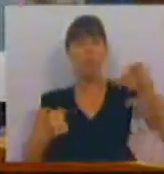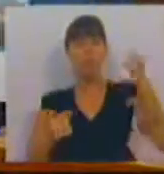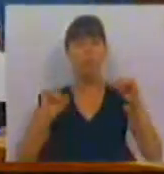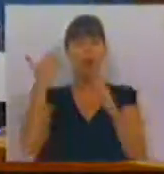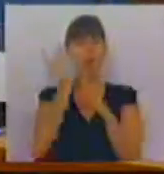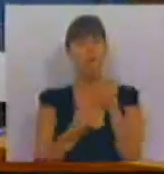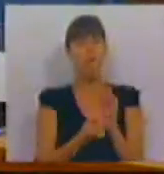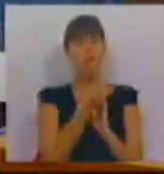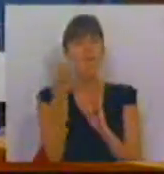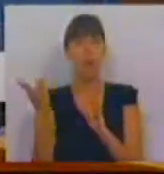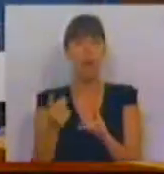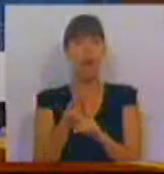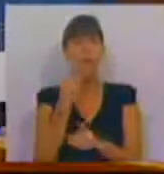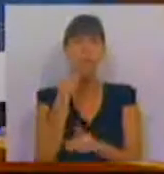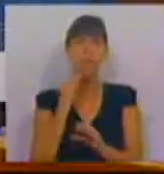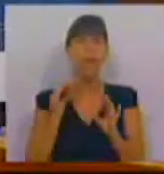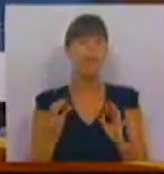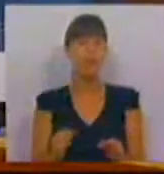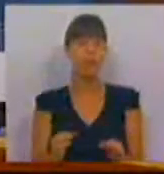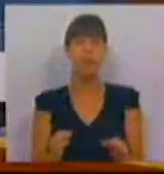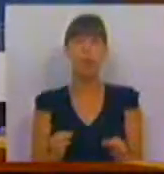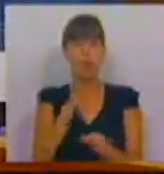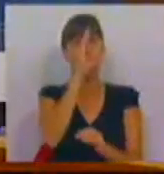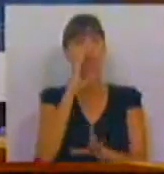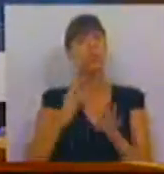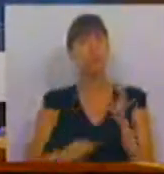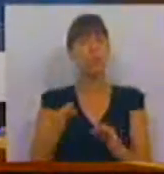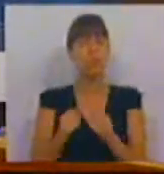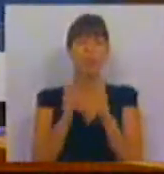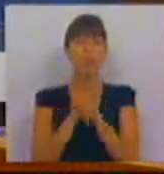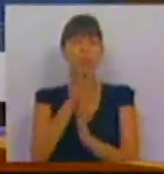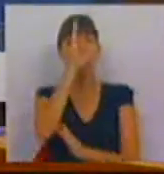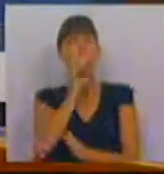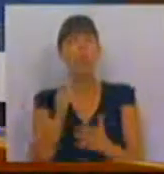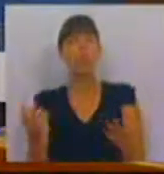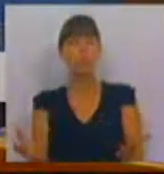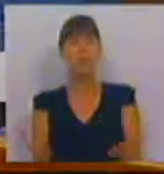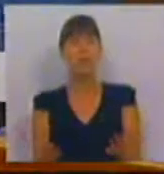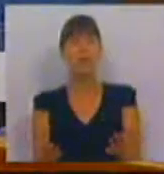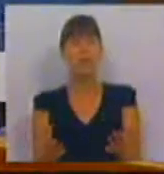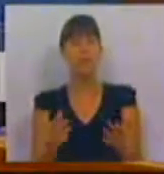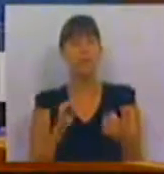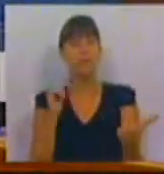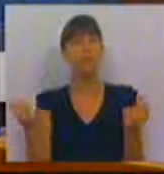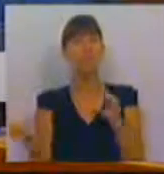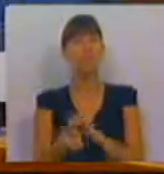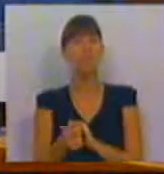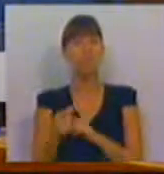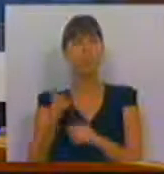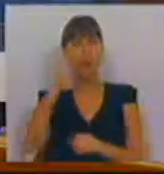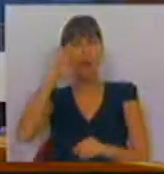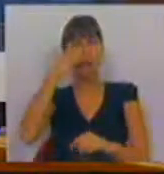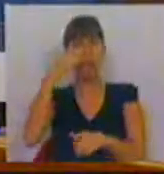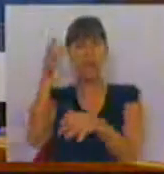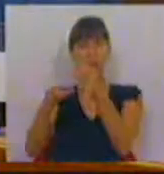teve em várias ocasiões, porque é uma vergonha para o Ministério da Justiça, para todo o Governo, que transformou isso depois em ataques